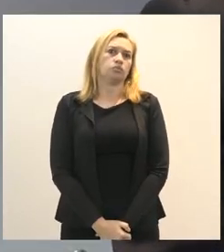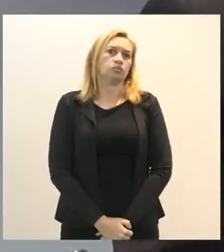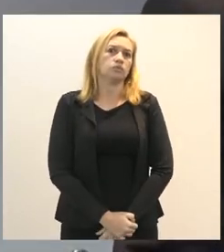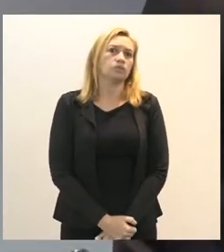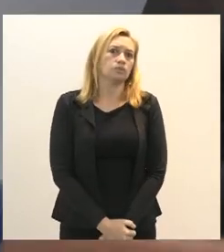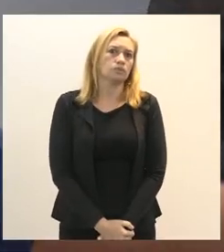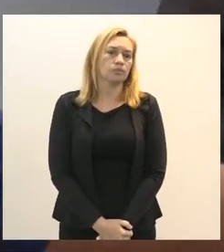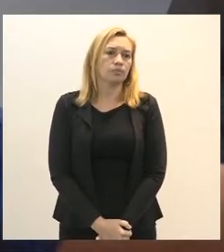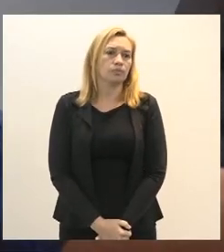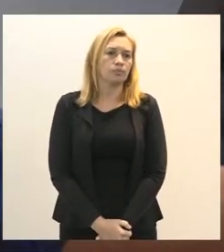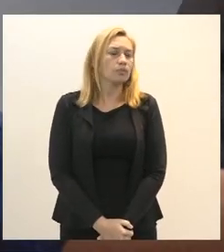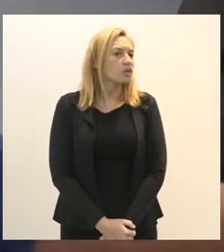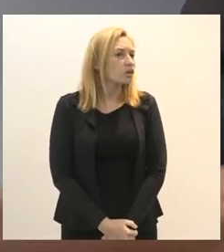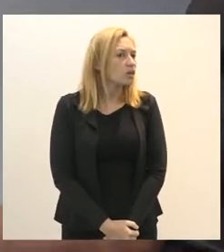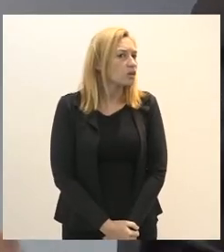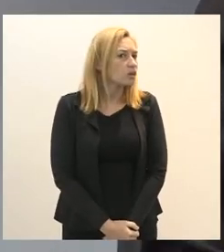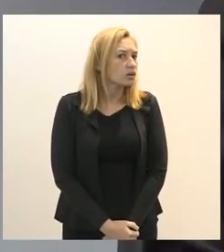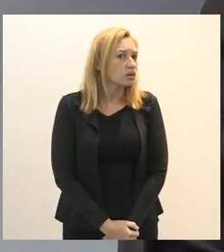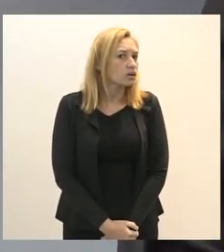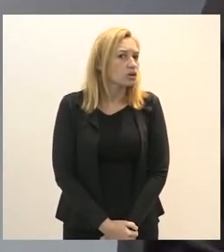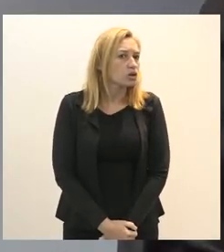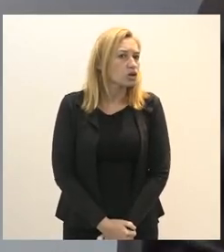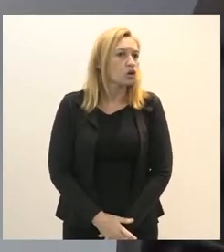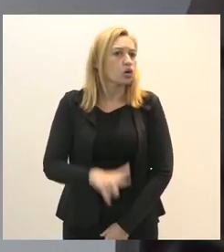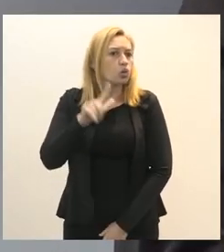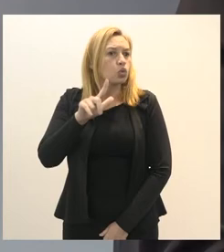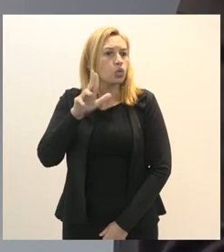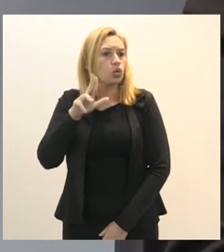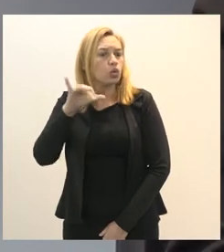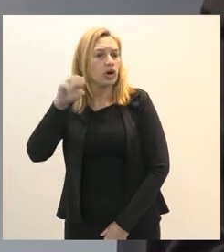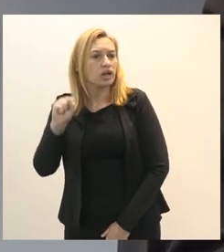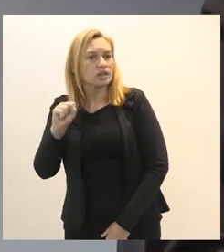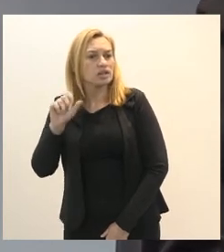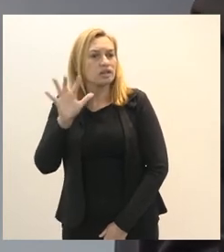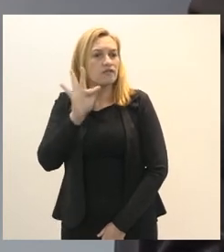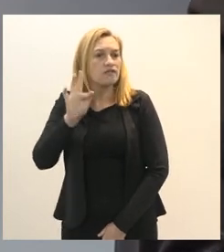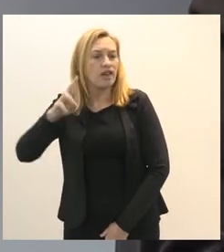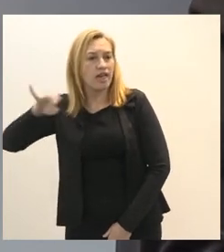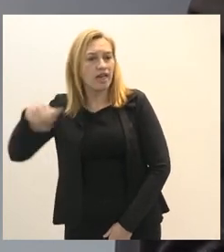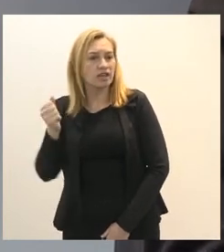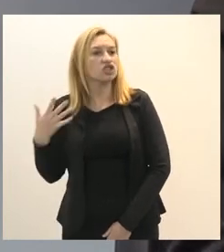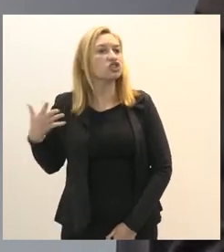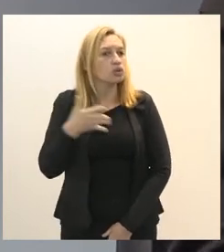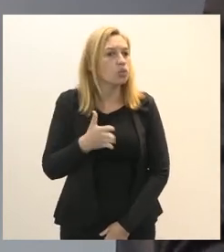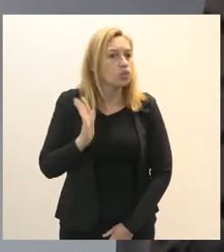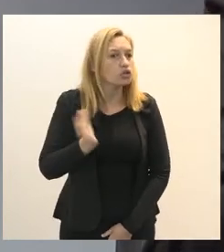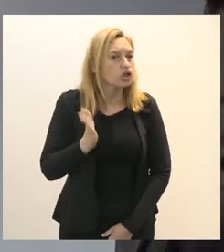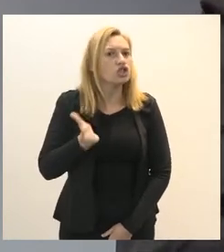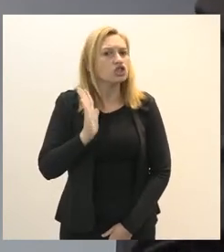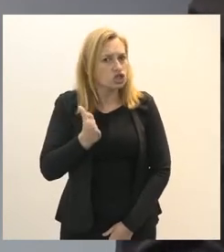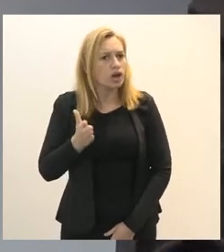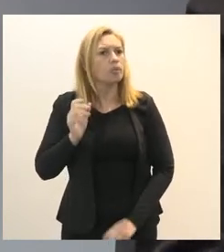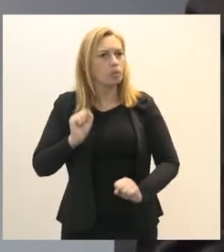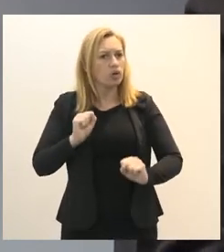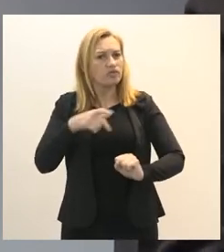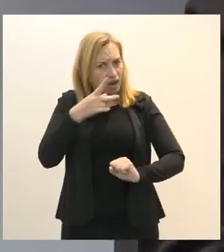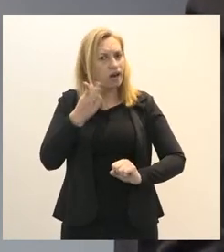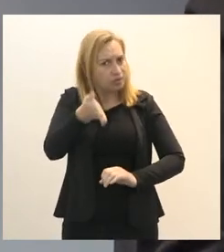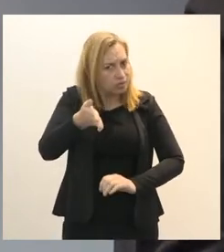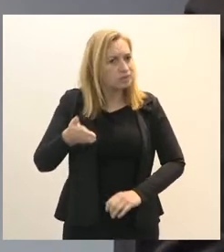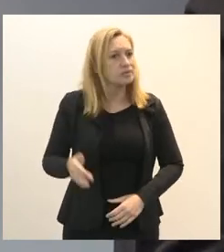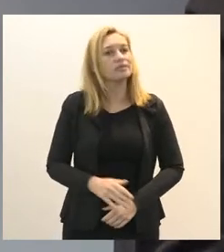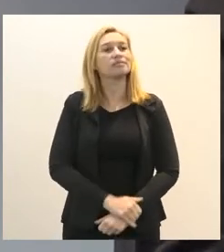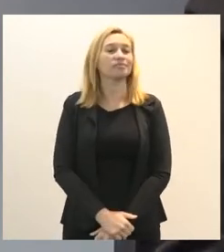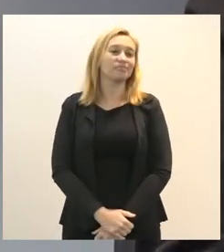o bando Lucas Ferreira por favor que você acabou de chegar já Lucas você acabou já chegando com a palavra Lucas